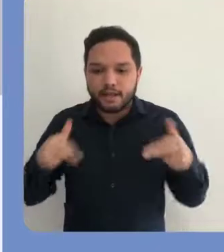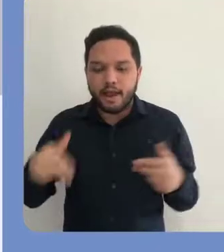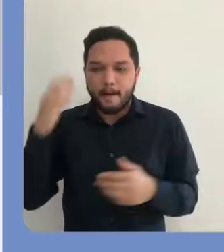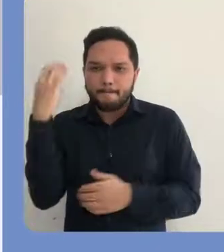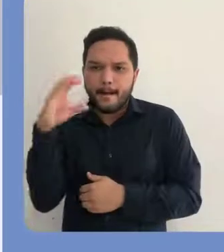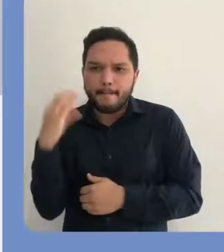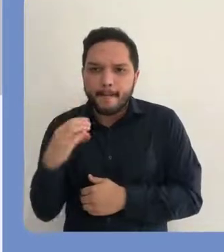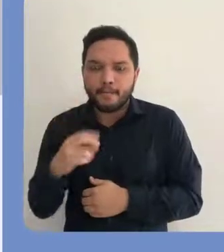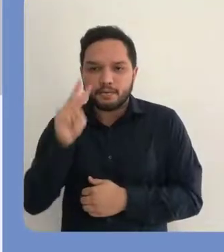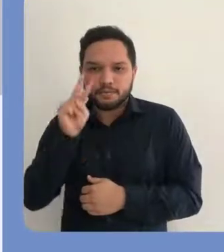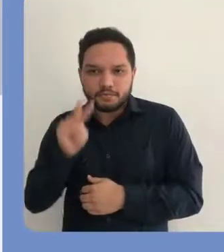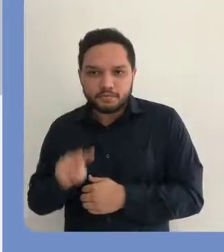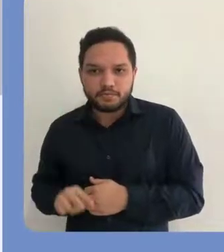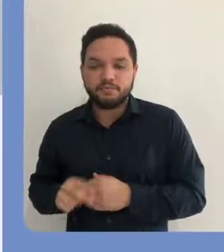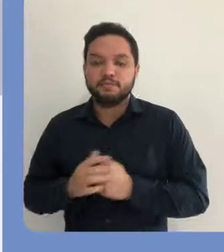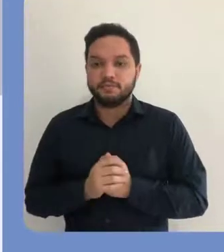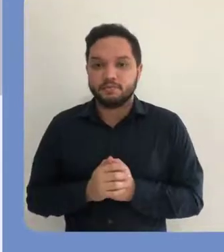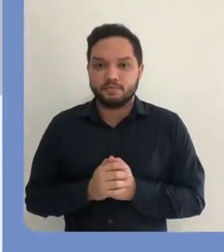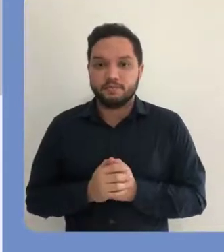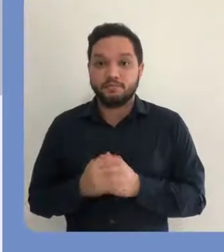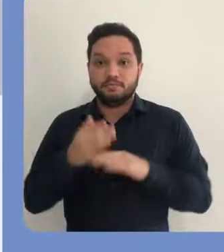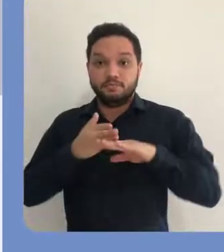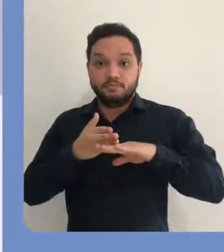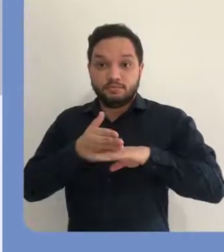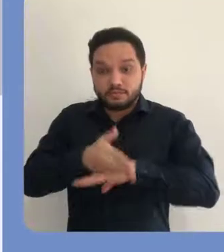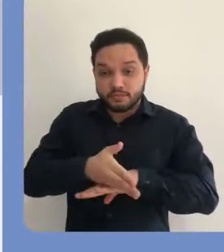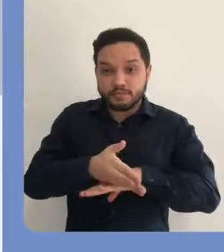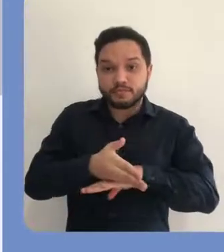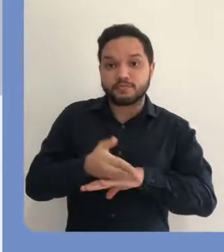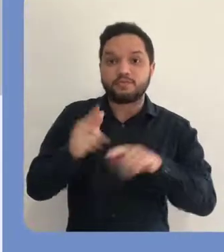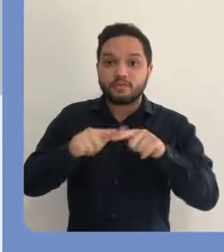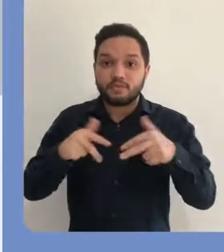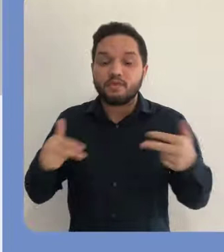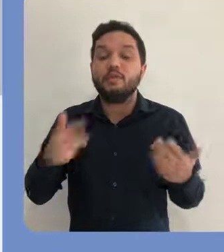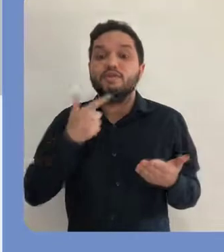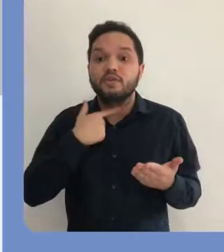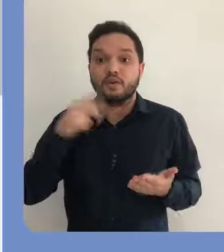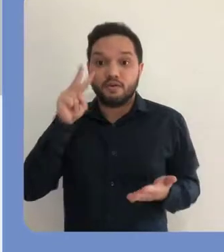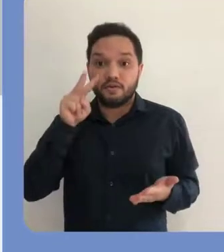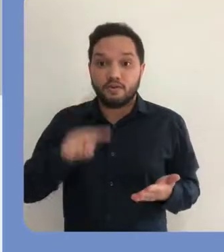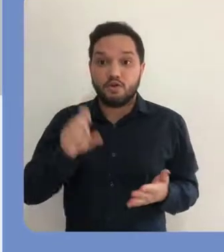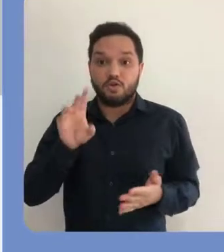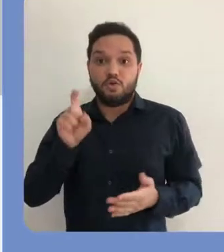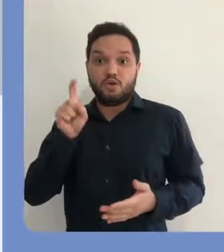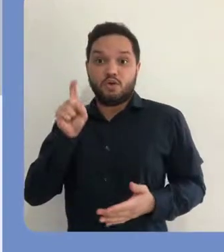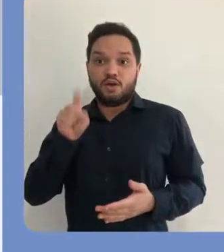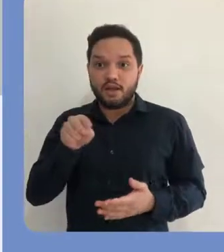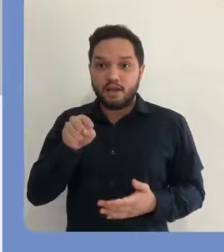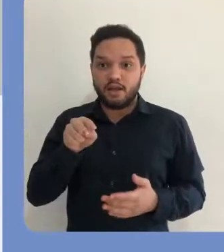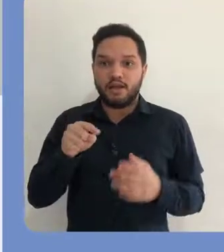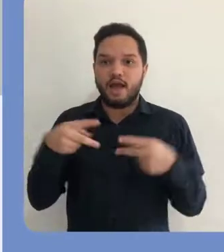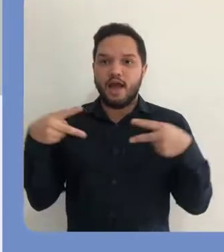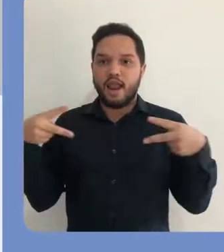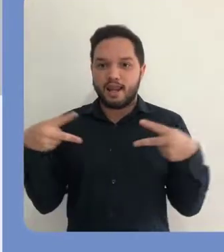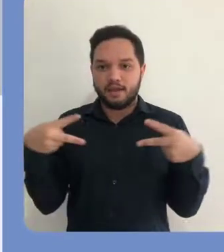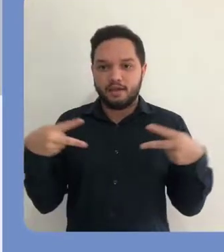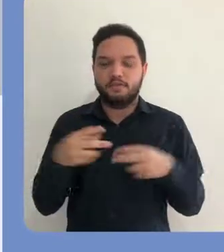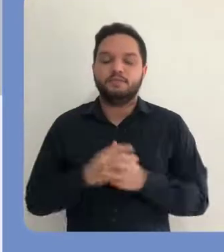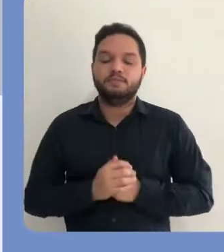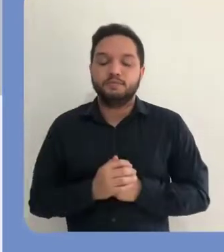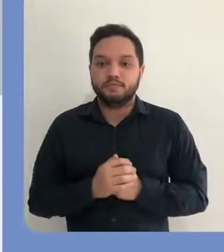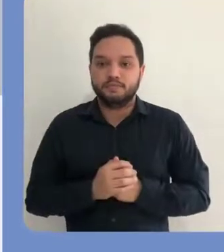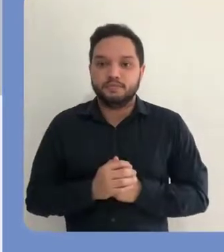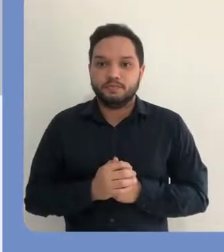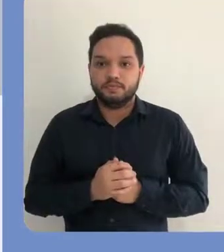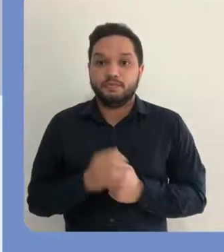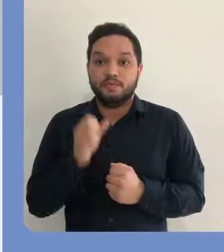coleção, eu visualizo todas as submissões que estão vinculadas a esta coleção. Então, para fazer acesso a um dos materiais que você